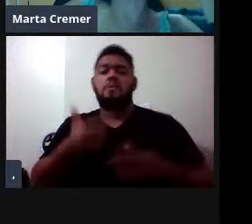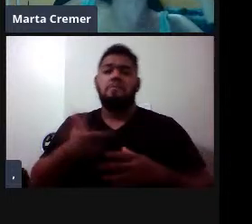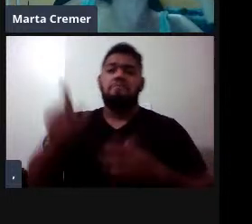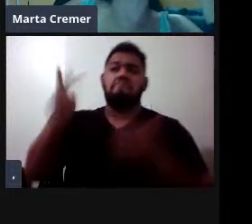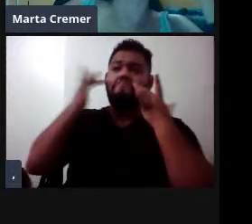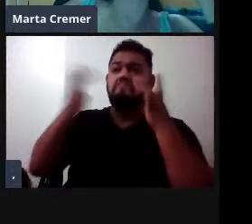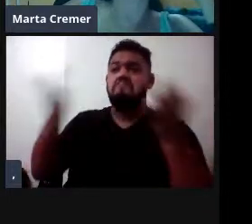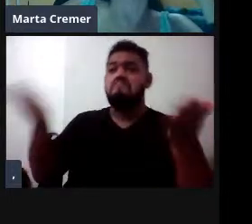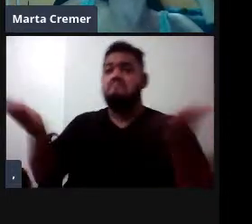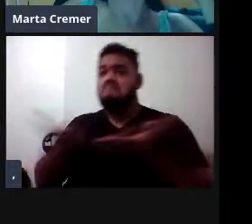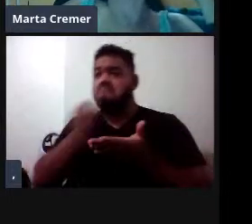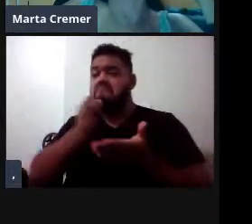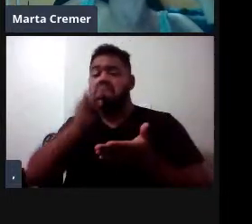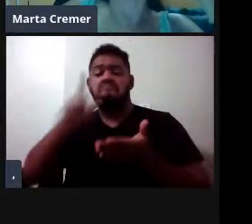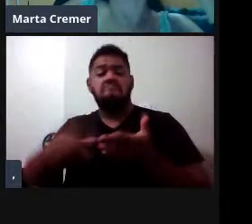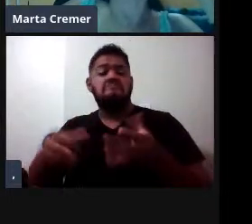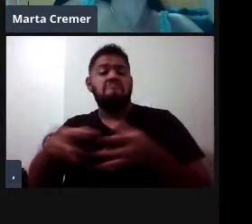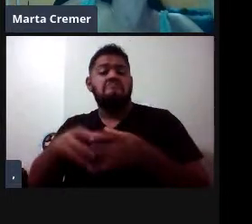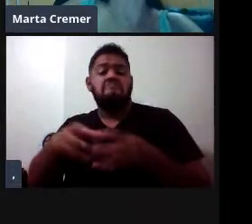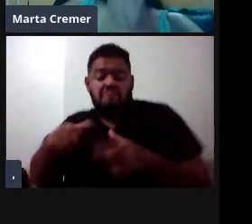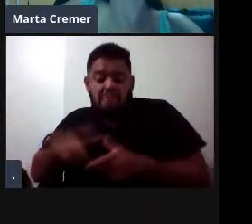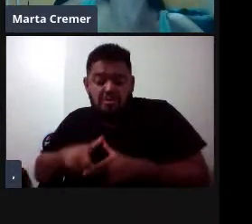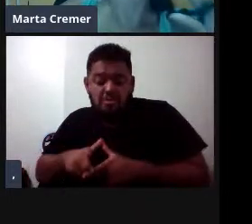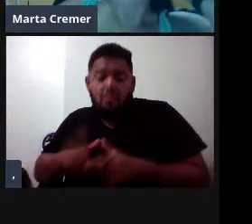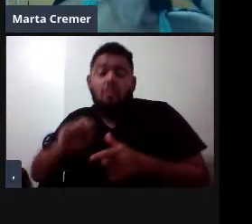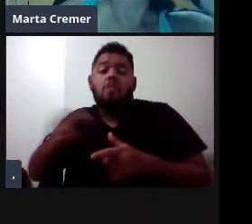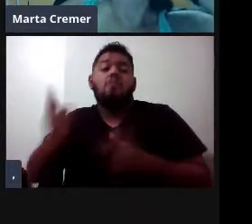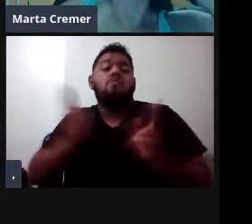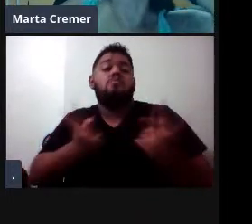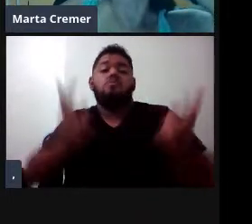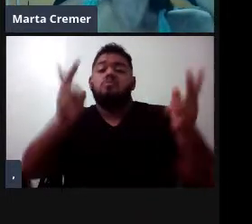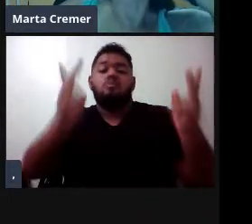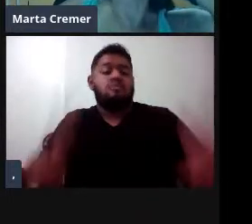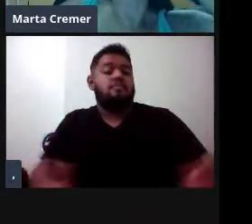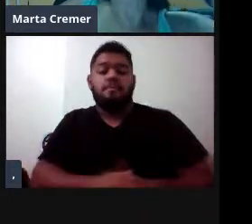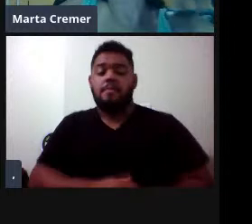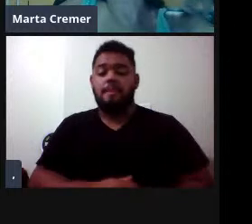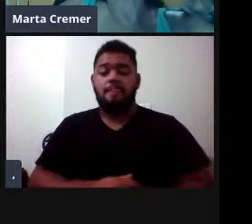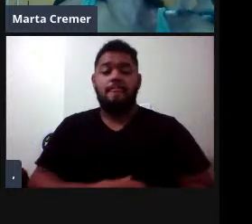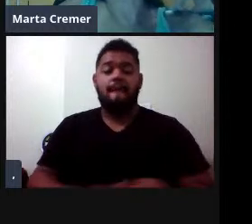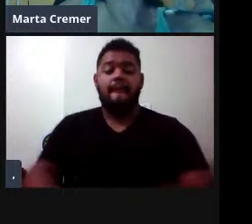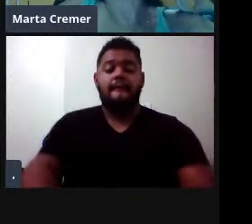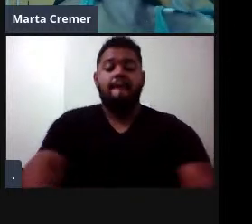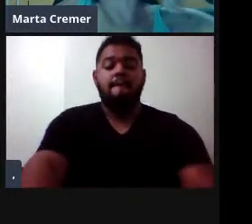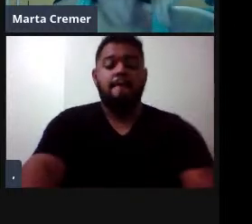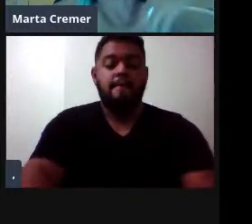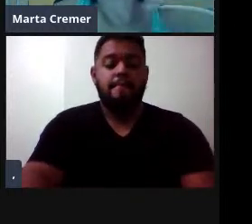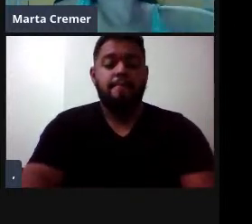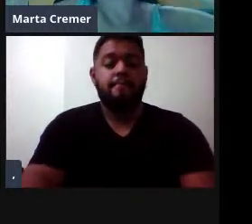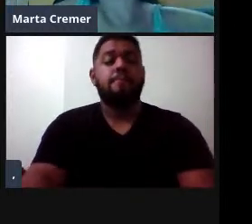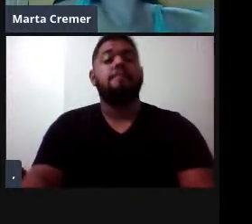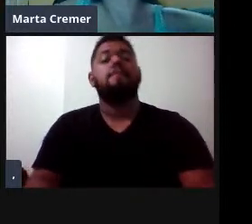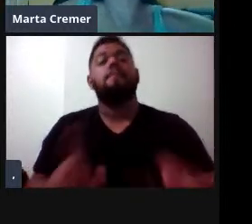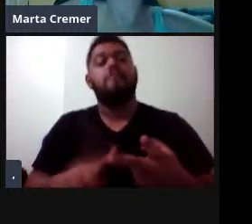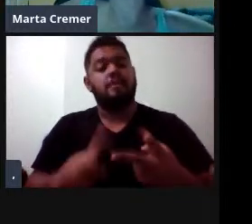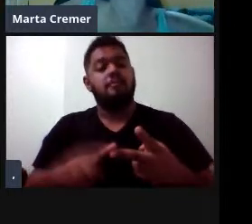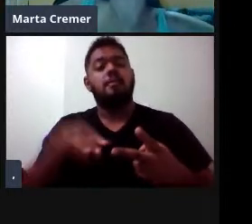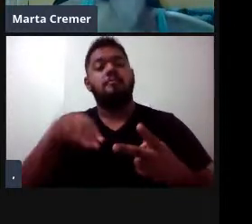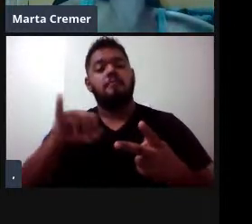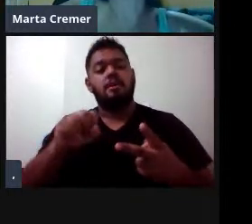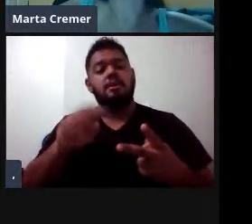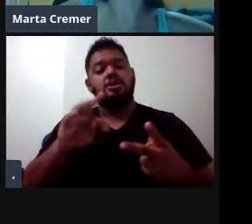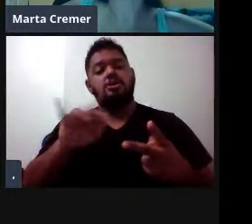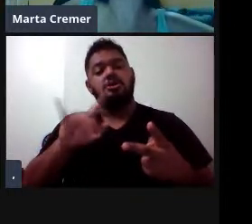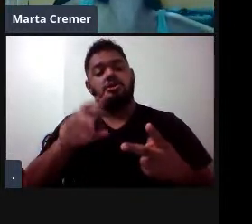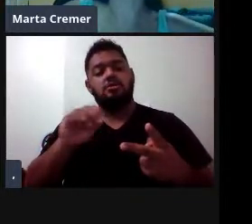subordem ou se são, o que que é, né, assim como os misticetos, né, e os odontocetos, que é uma subdivisão